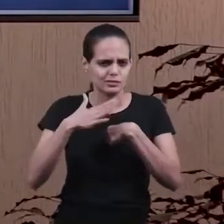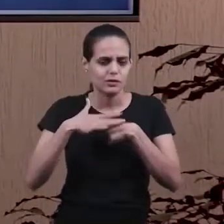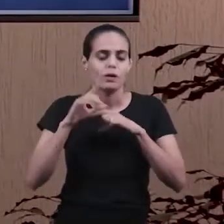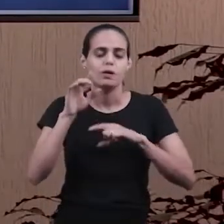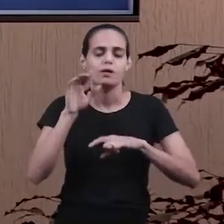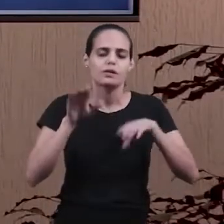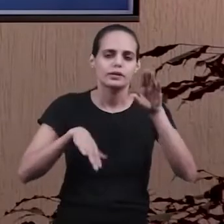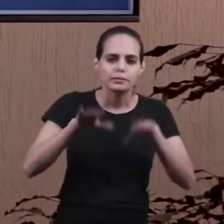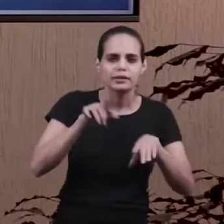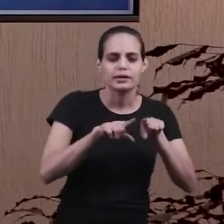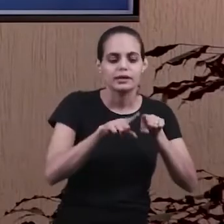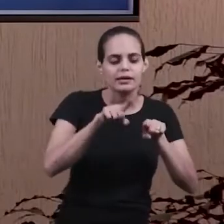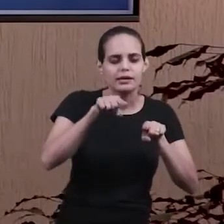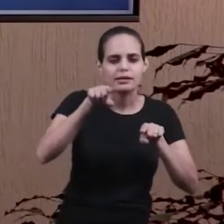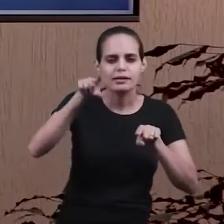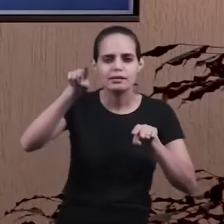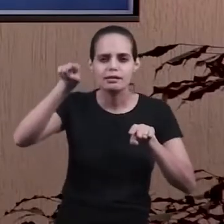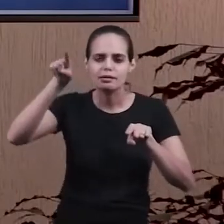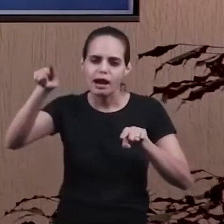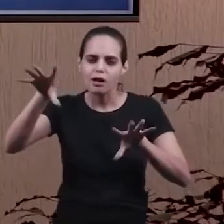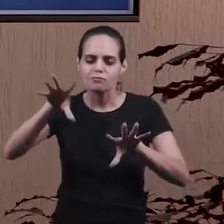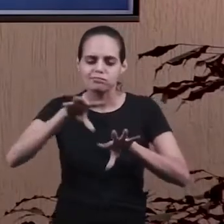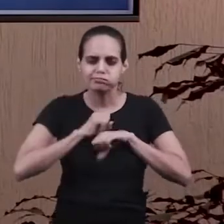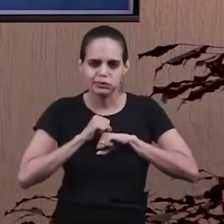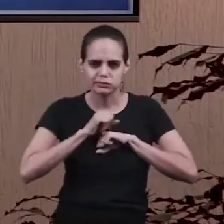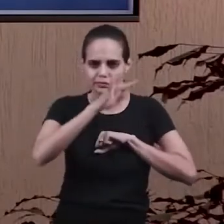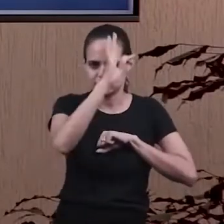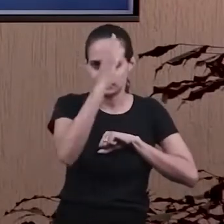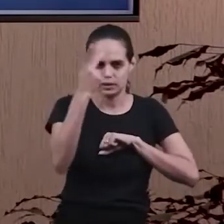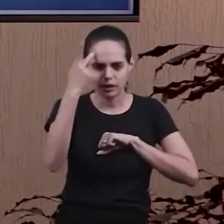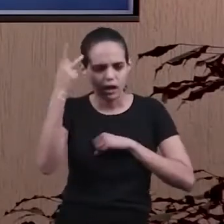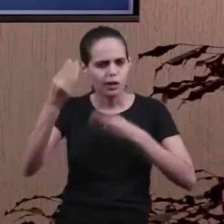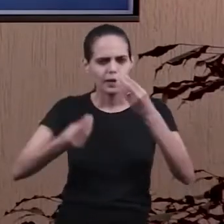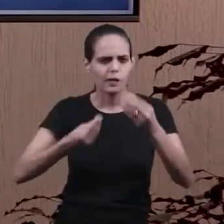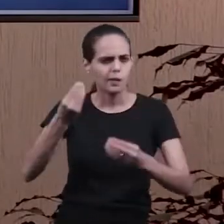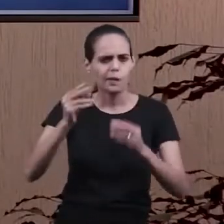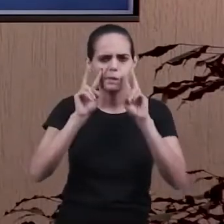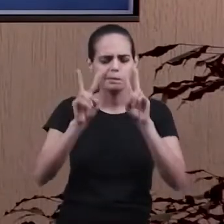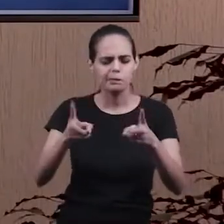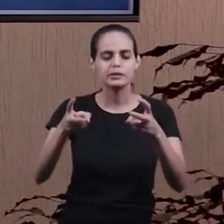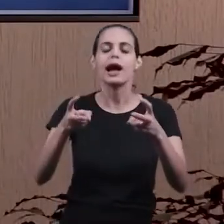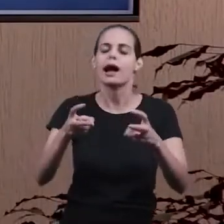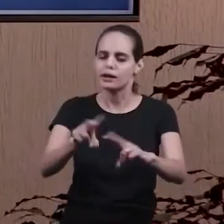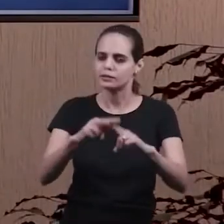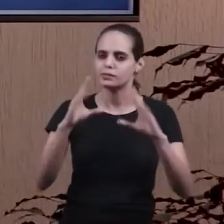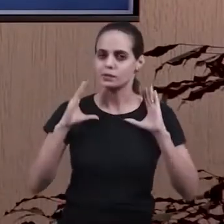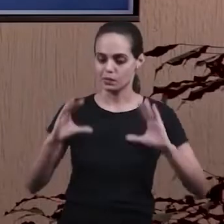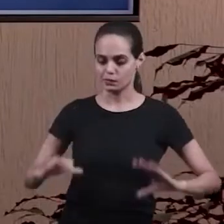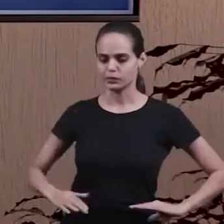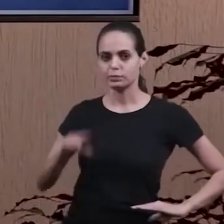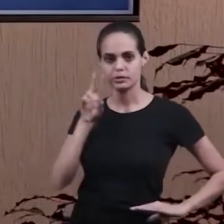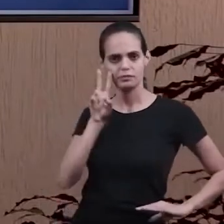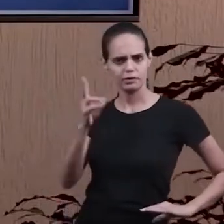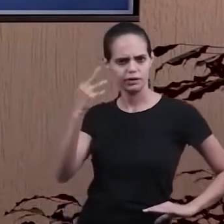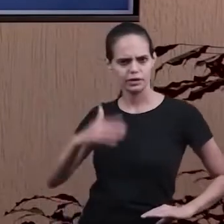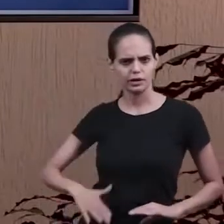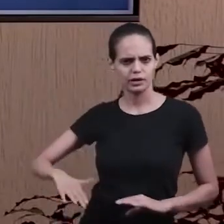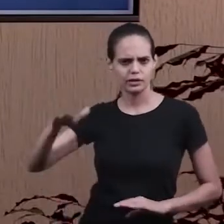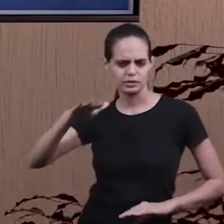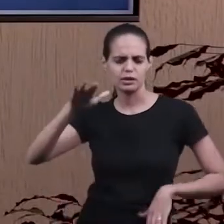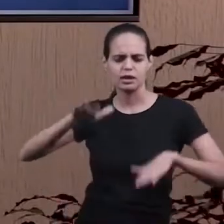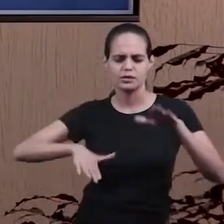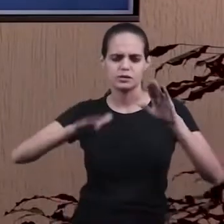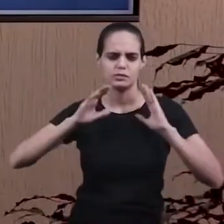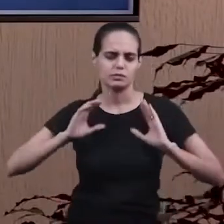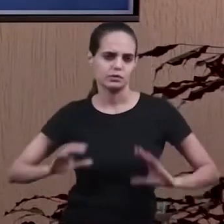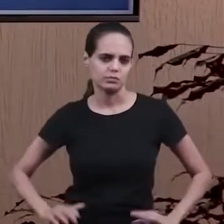com o grau de comprometimento. E como que vocês vão ver isso? Pelo comportamento. Um comportamento que vai, talvez, não vai precisar